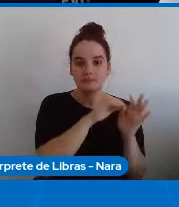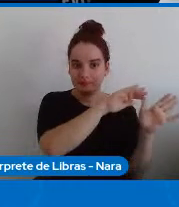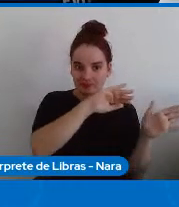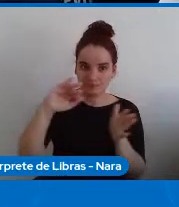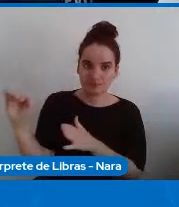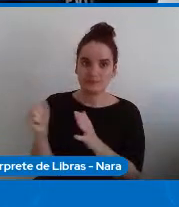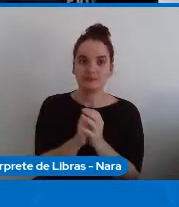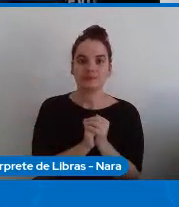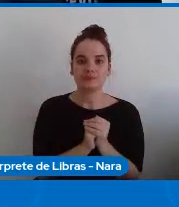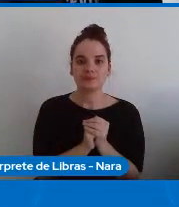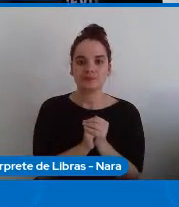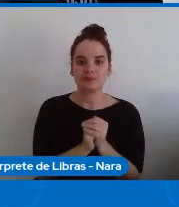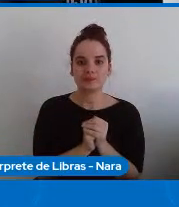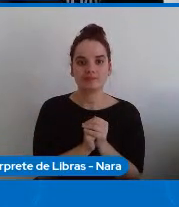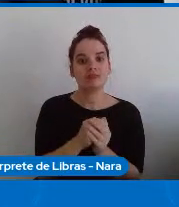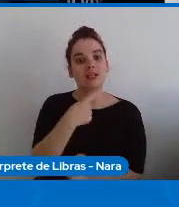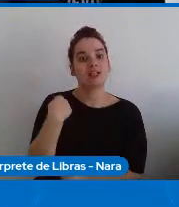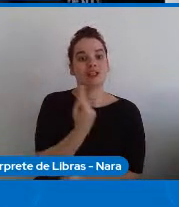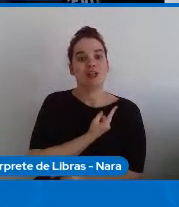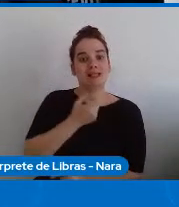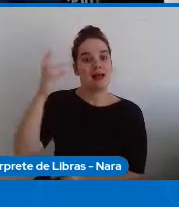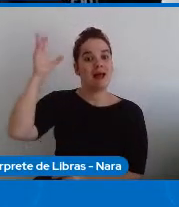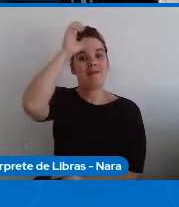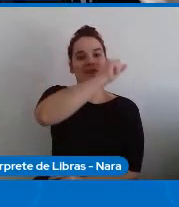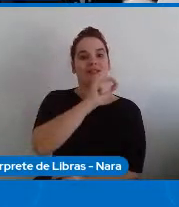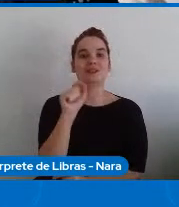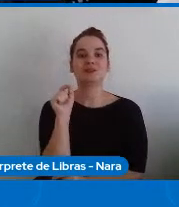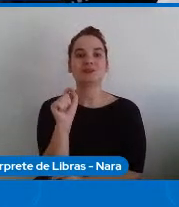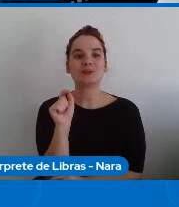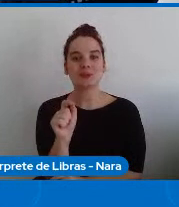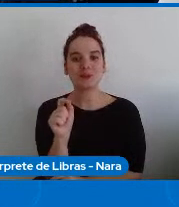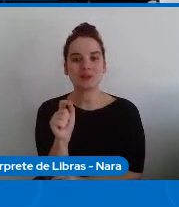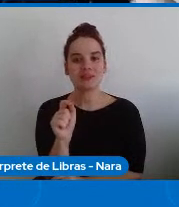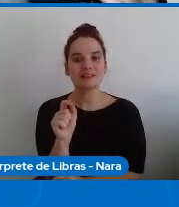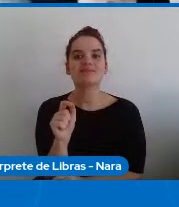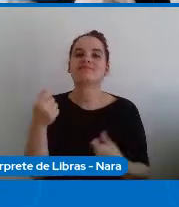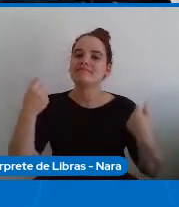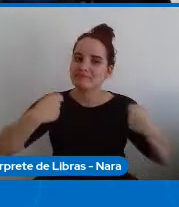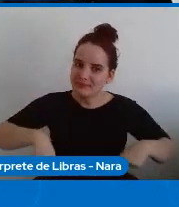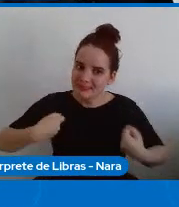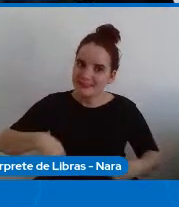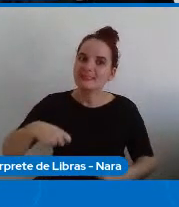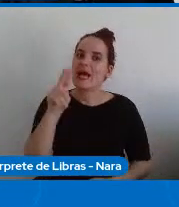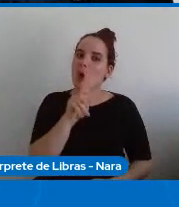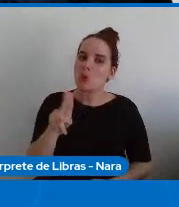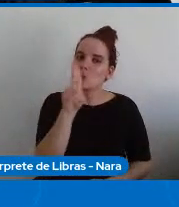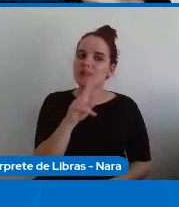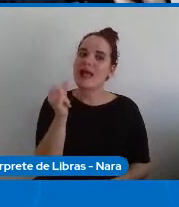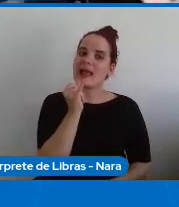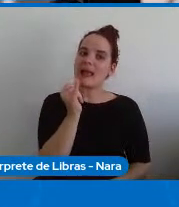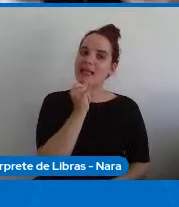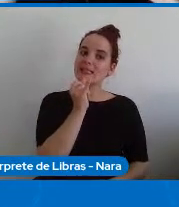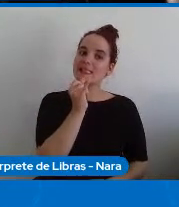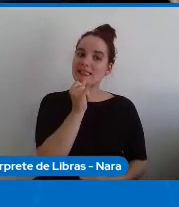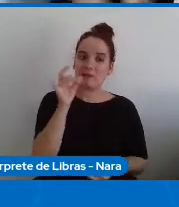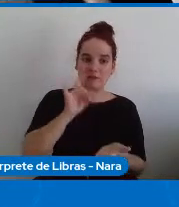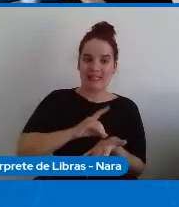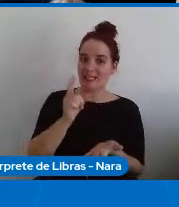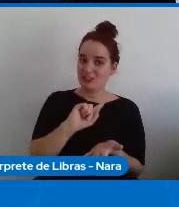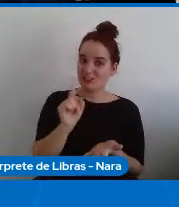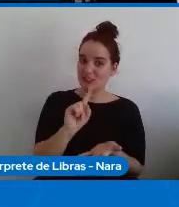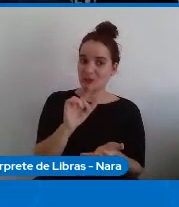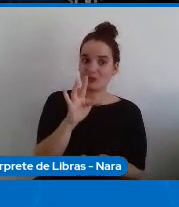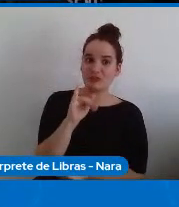uma lição importante da utilidade de discutir esses casos fictícios